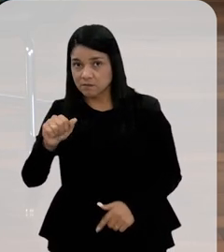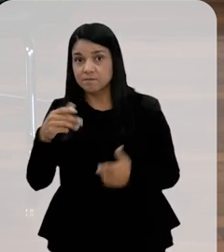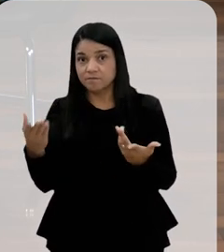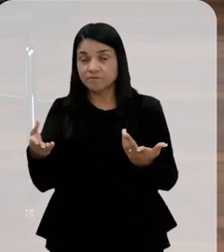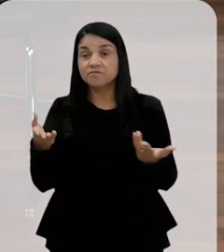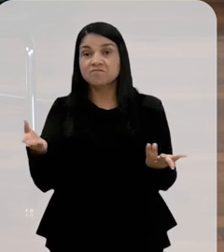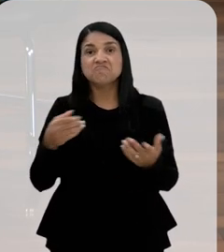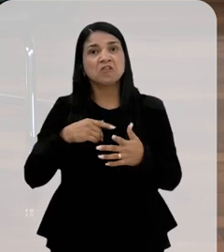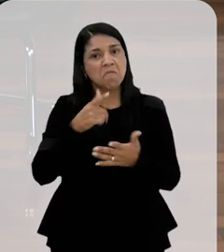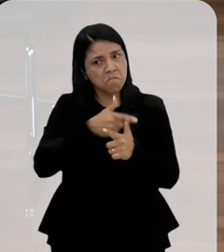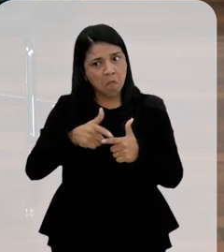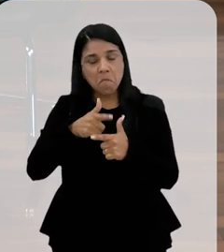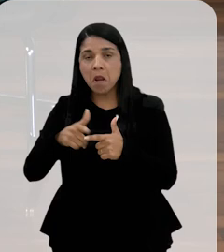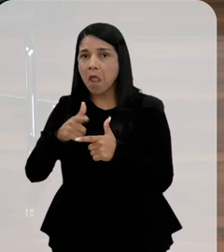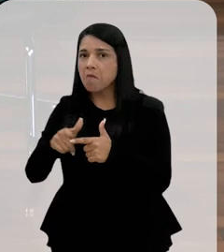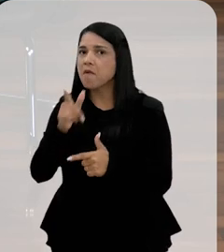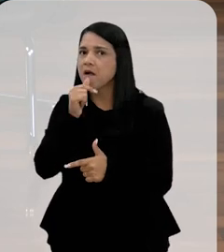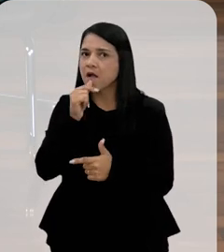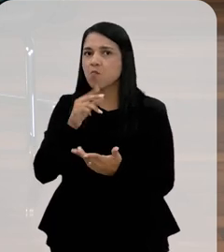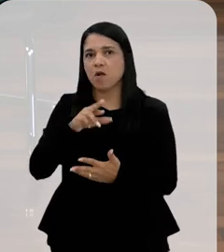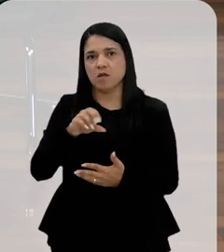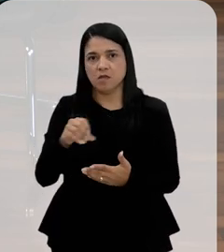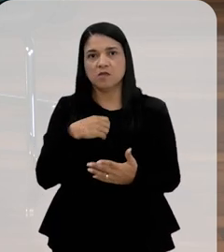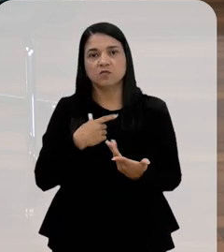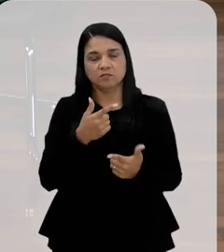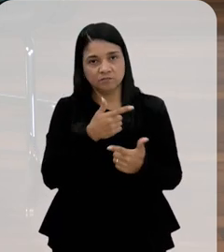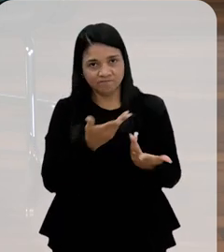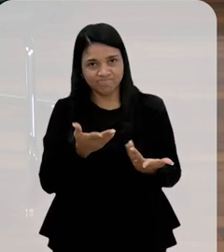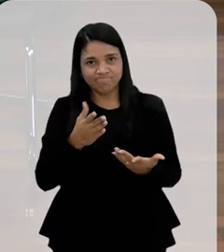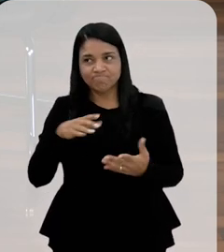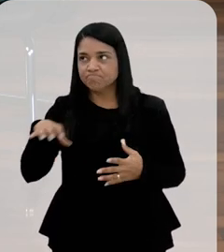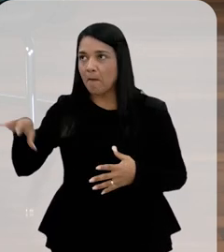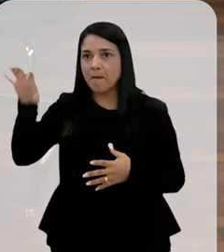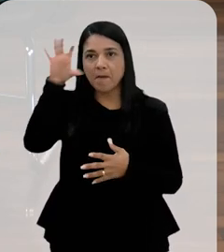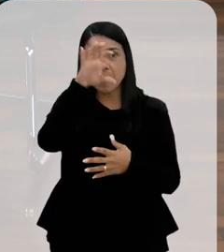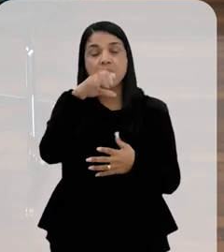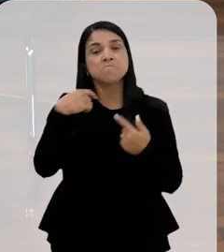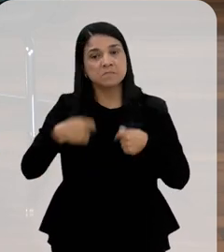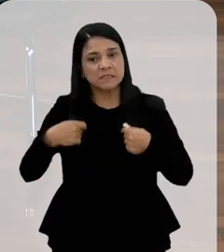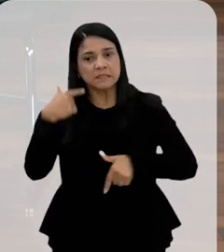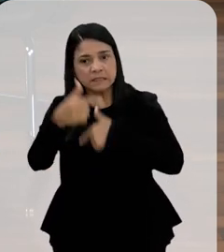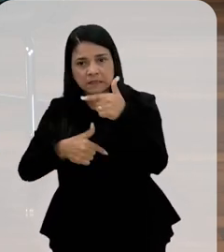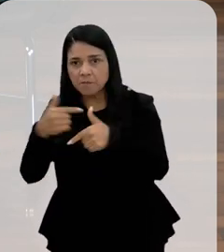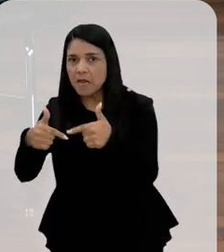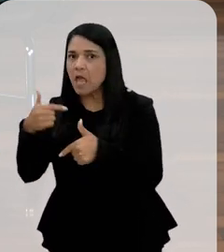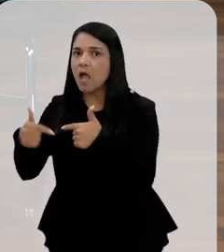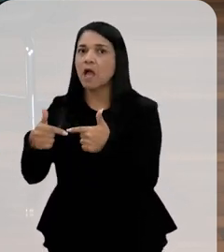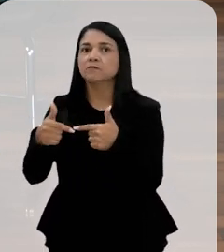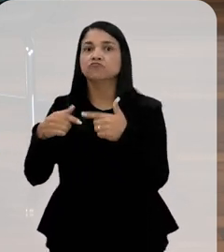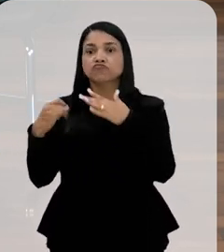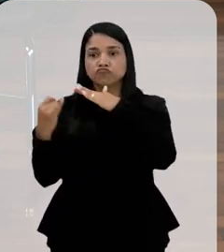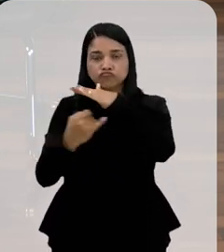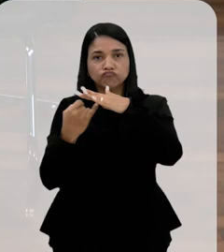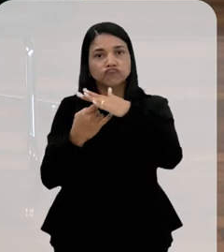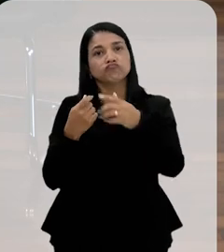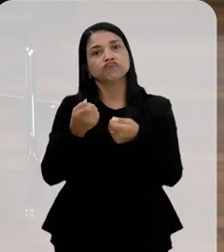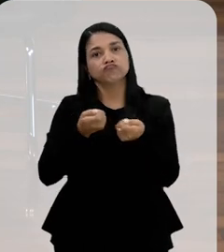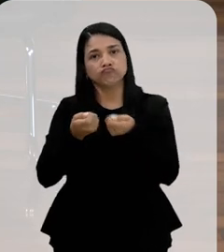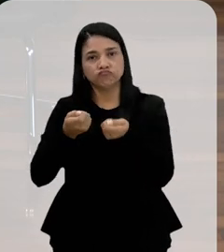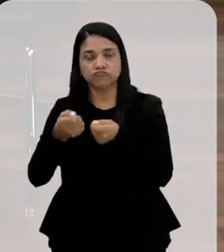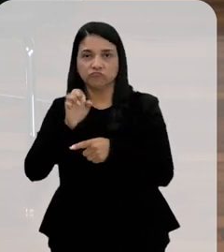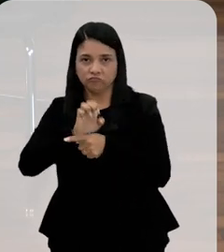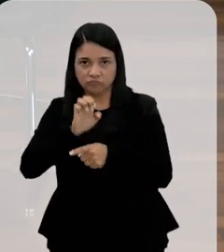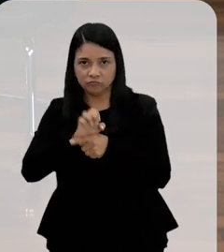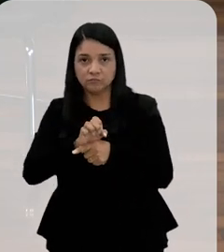um problema em várias esferas, infelizmente. Bom, e que precisam ser trabalhados e enfrentados a partir dos órgãos de controle do